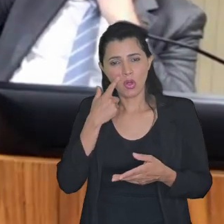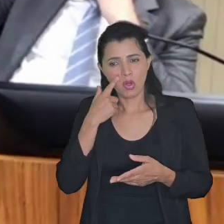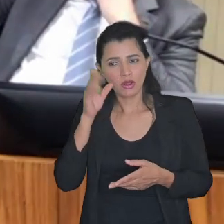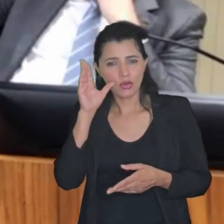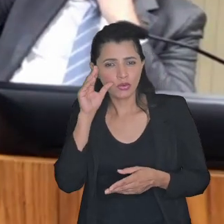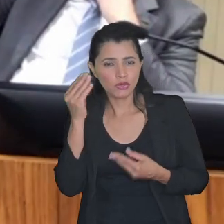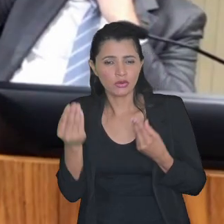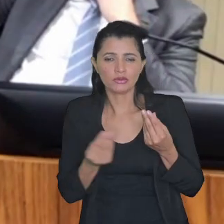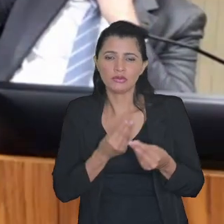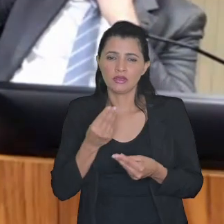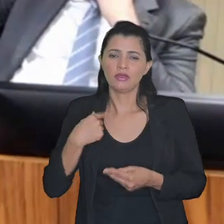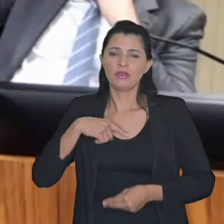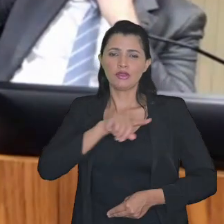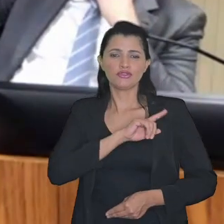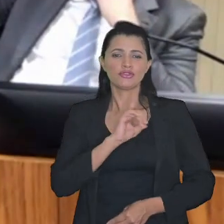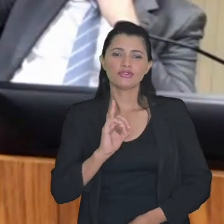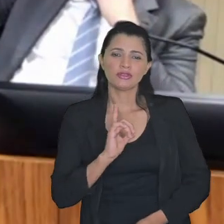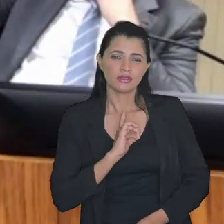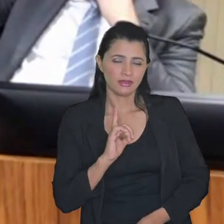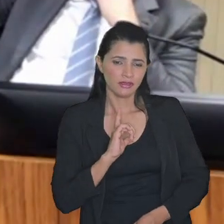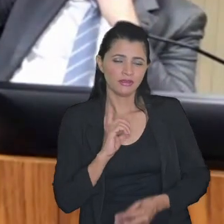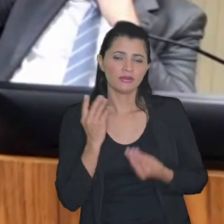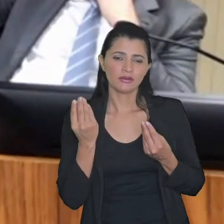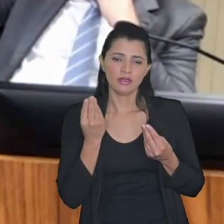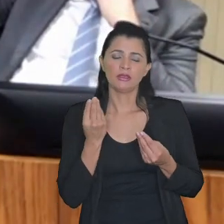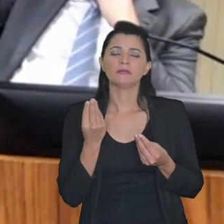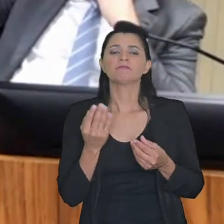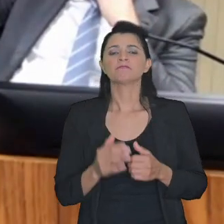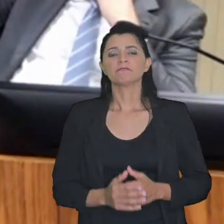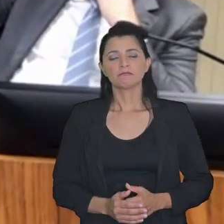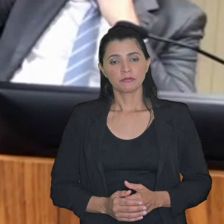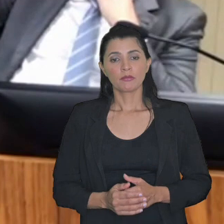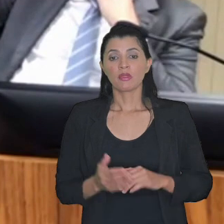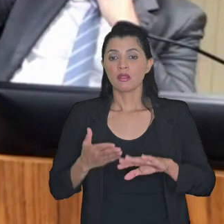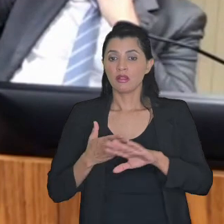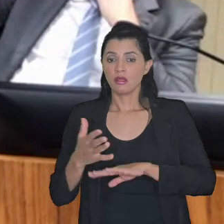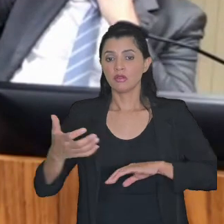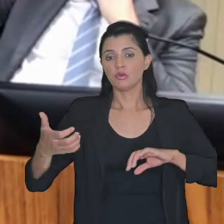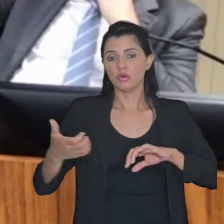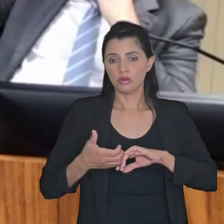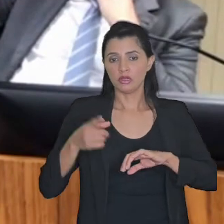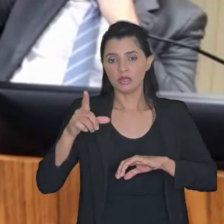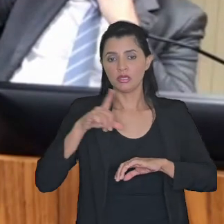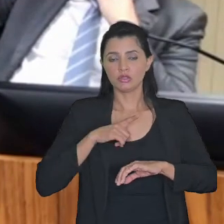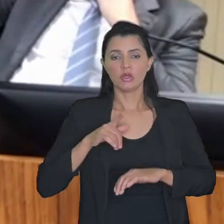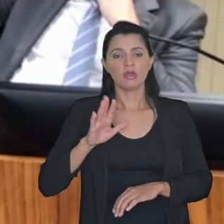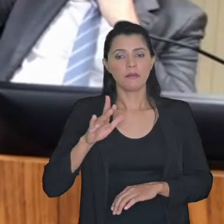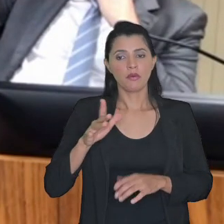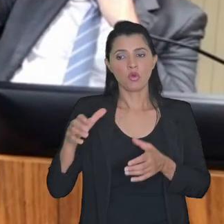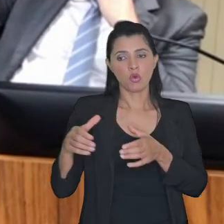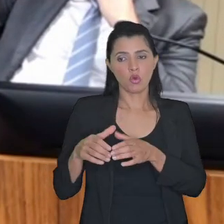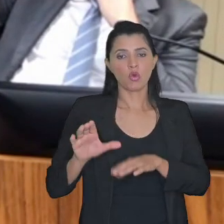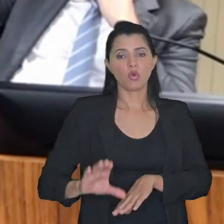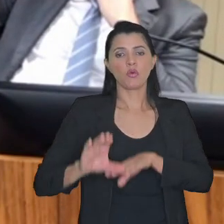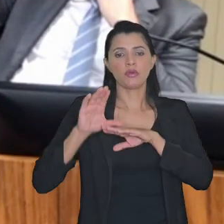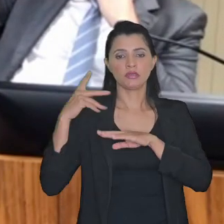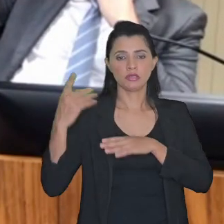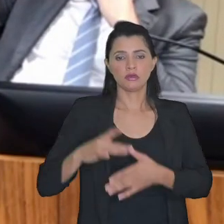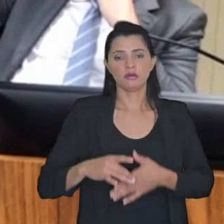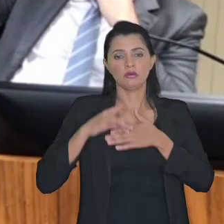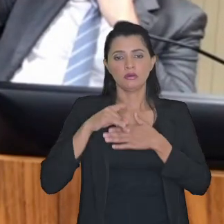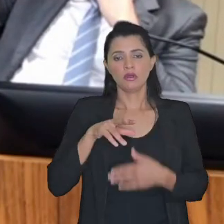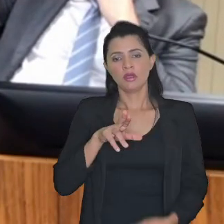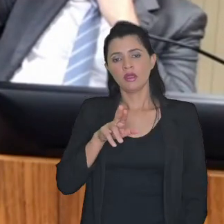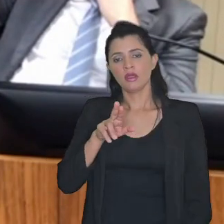curiosamente nós temos colocados no Congresso Nacional pelas mãos de uma comissão liderada pela